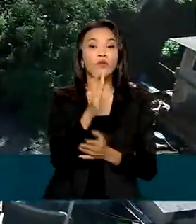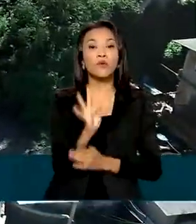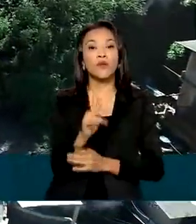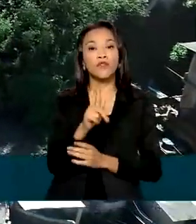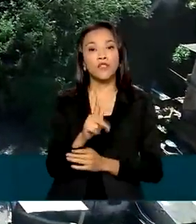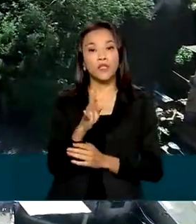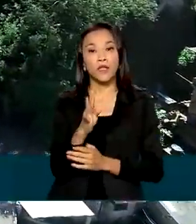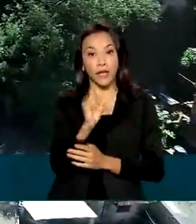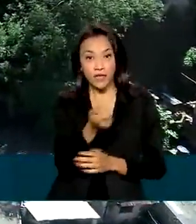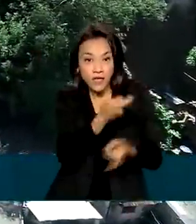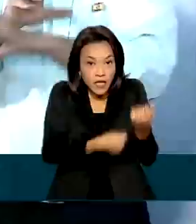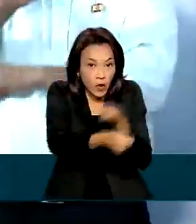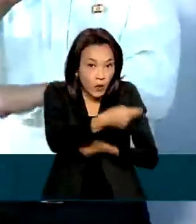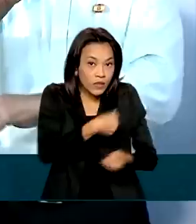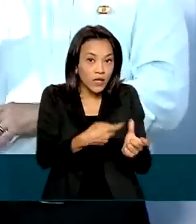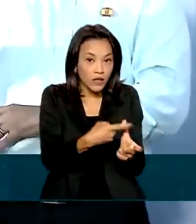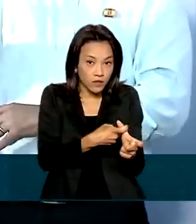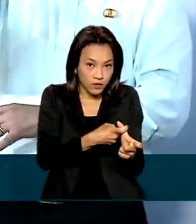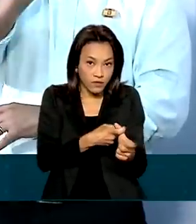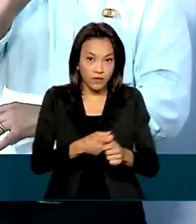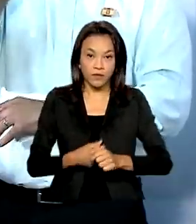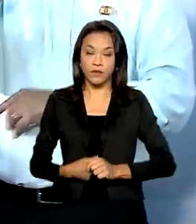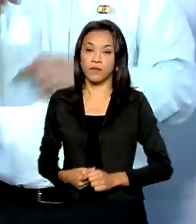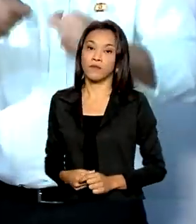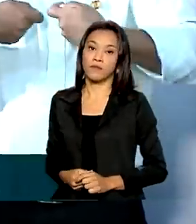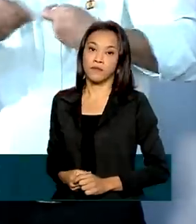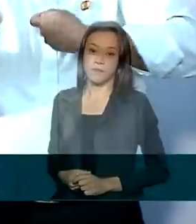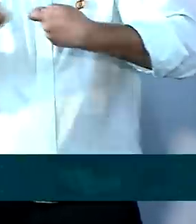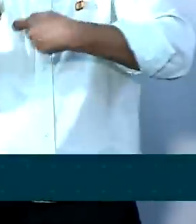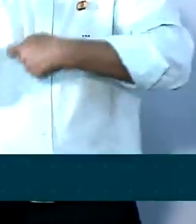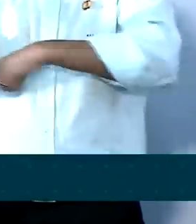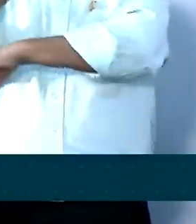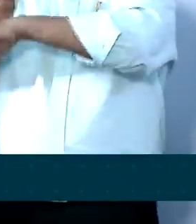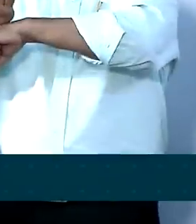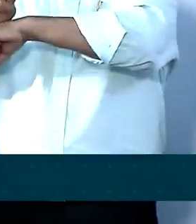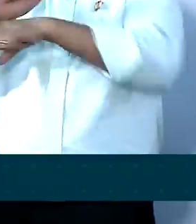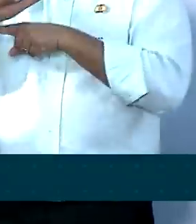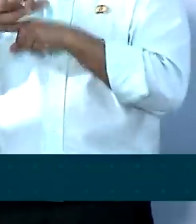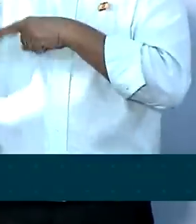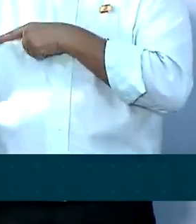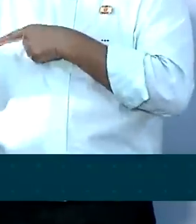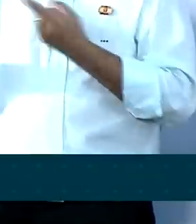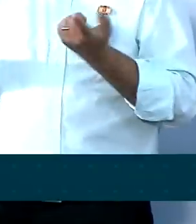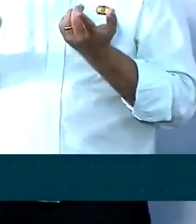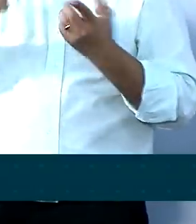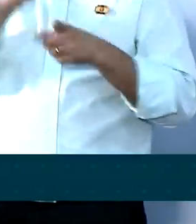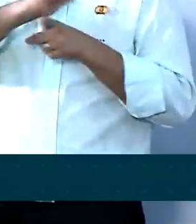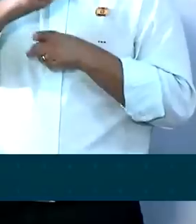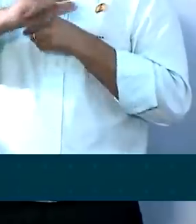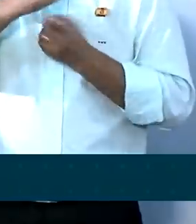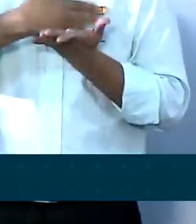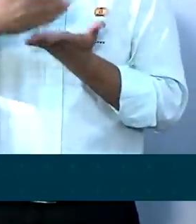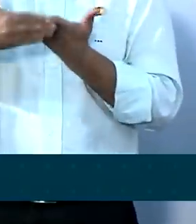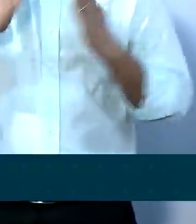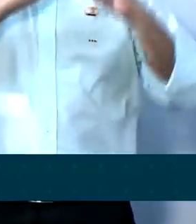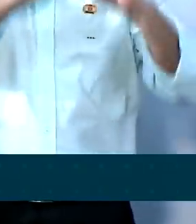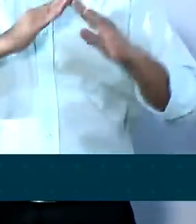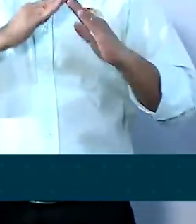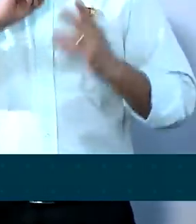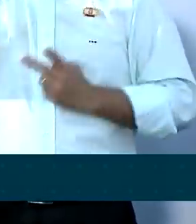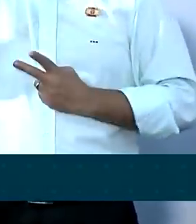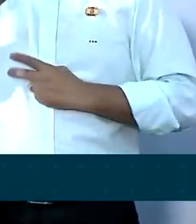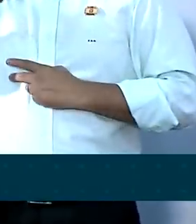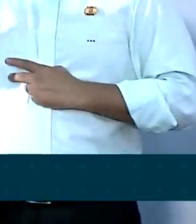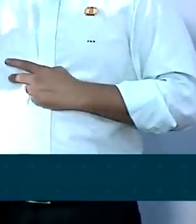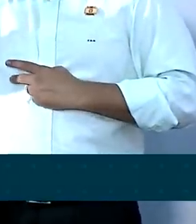renegociar dívidas. Uma renegociação, uma pausa dos seus créditos na parte imobiliária, na parte de micro e